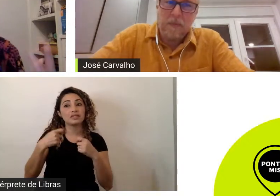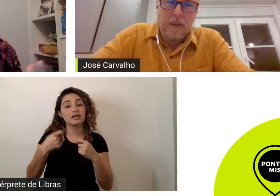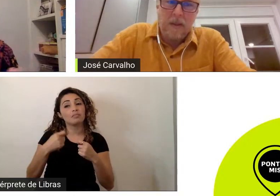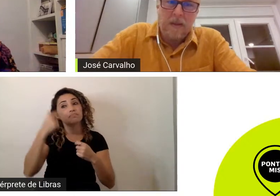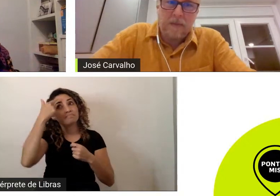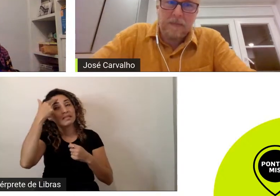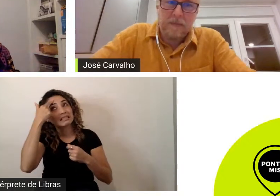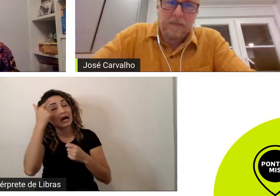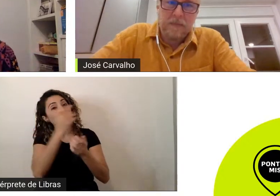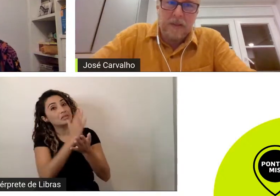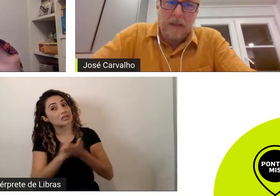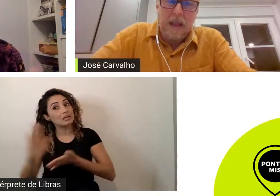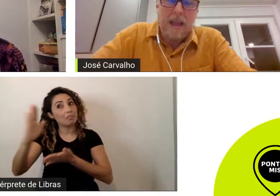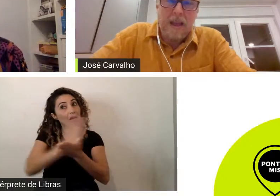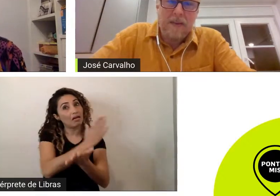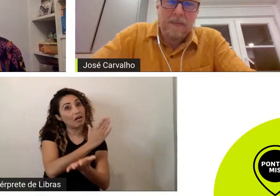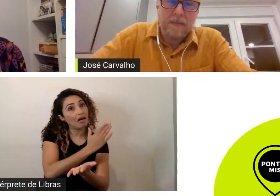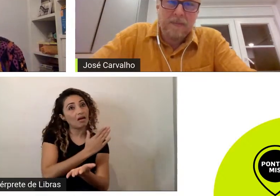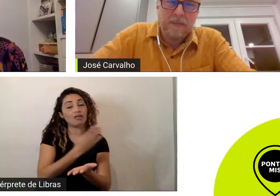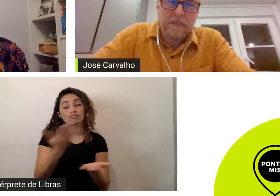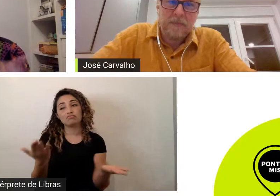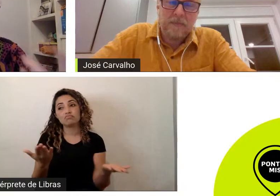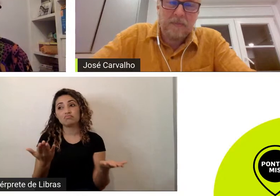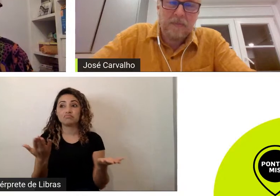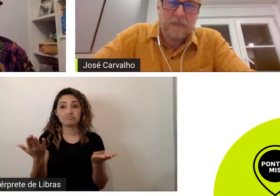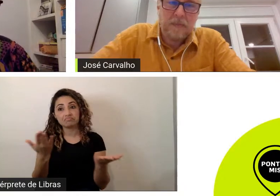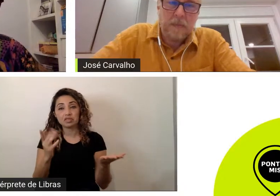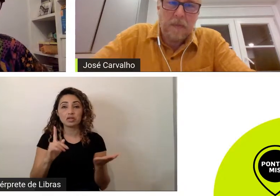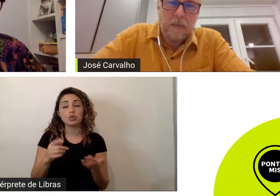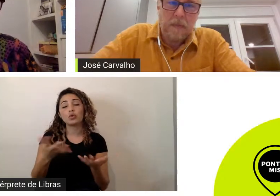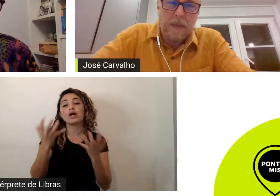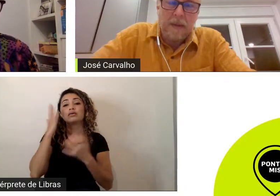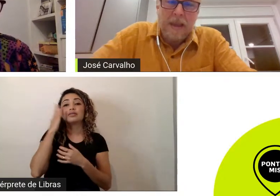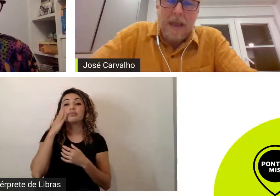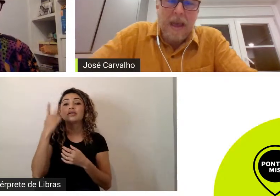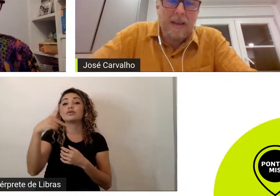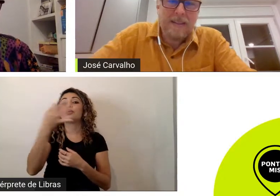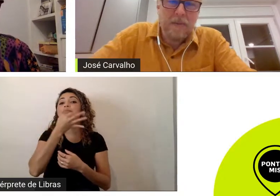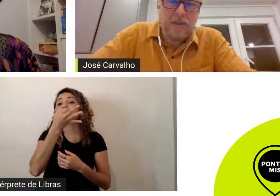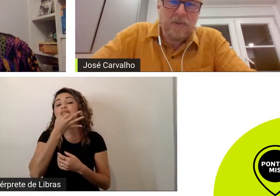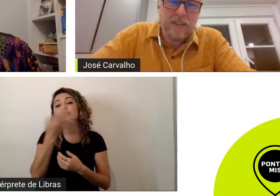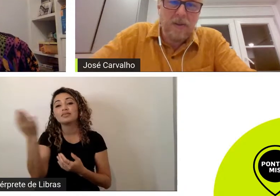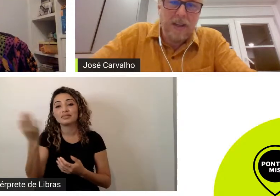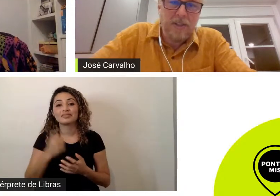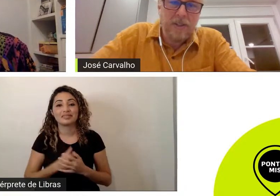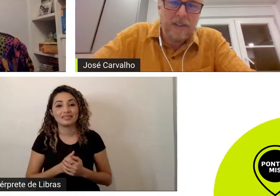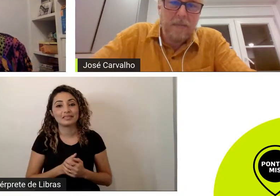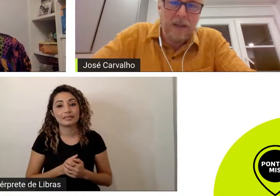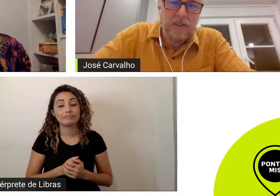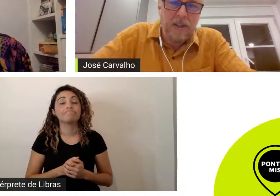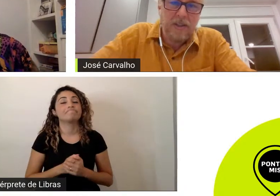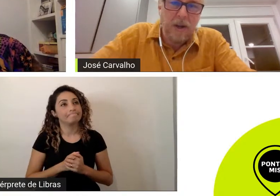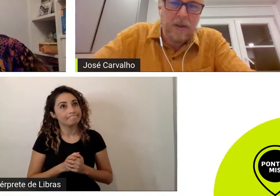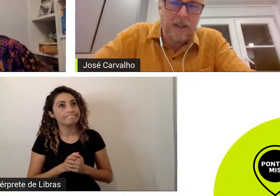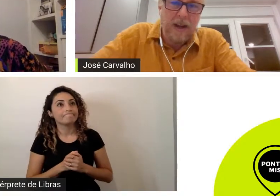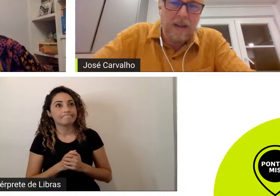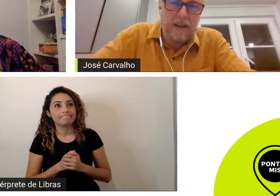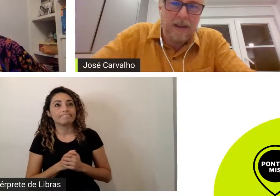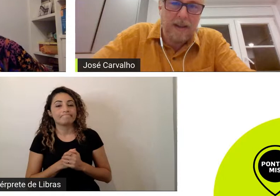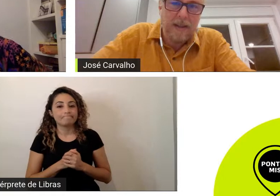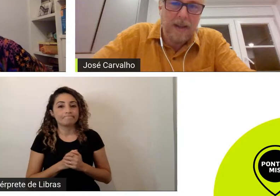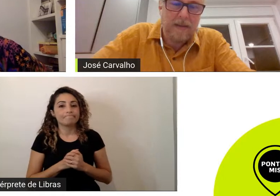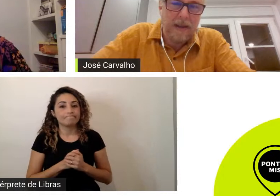já que você está no mercado também está pensando nesse sentido essa é uma discussão que a gente tem bastante na